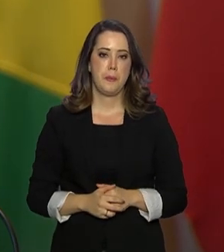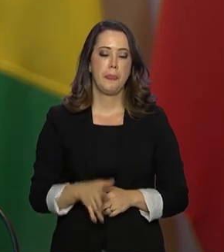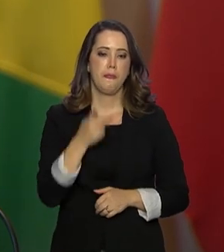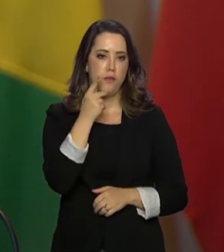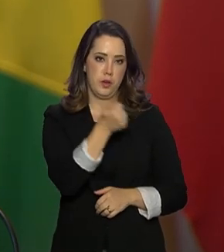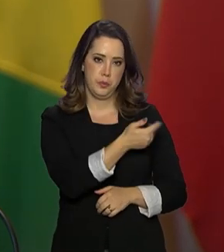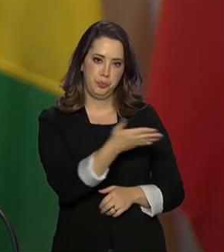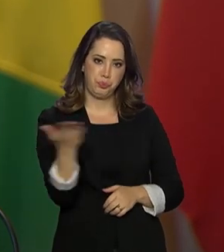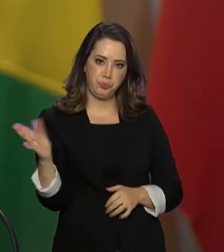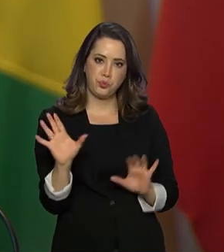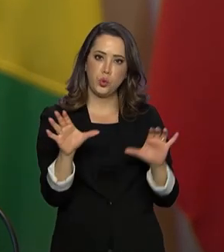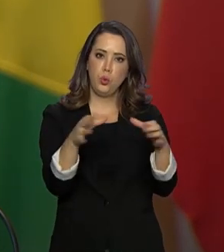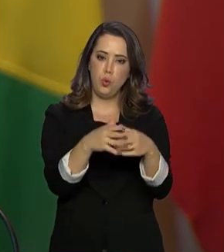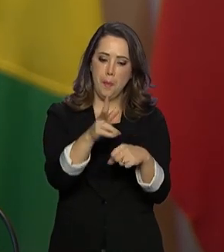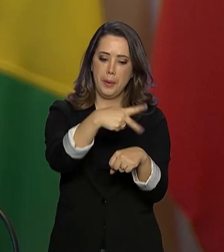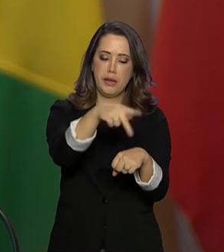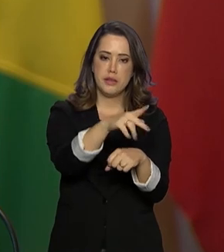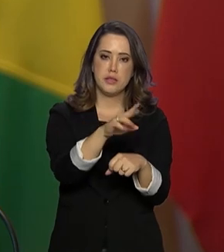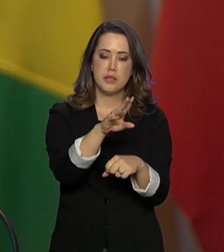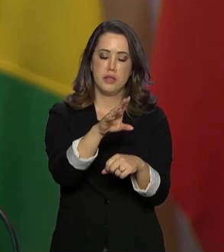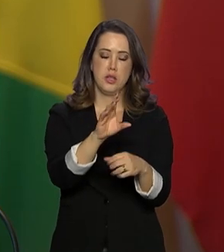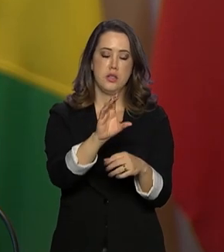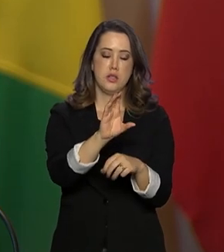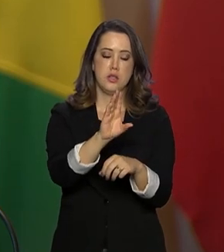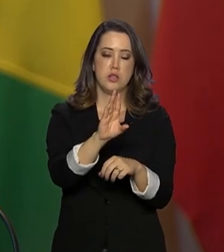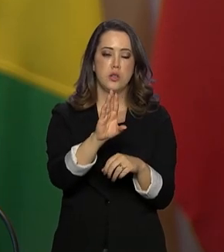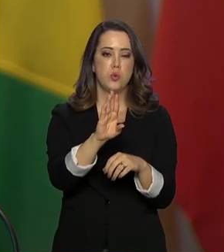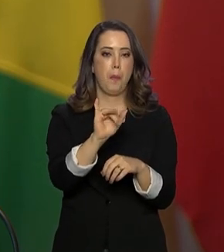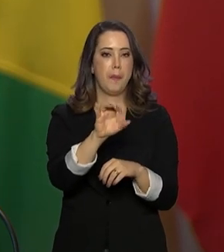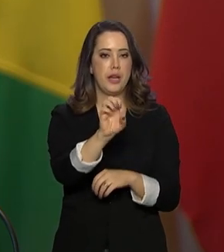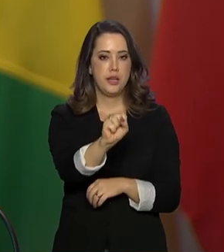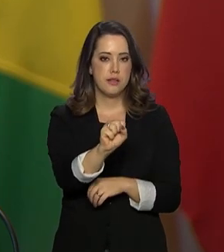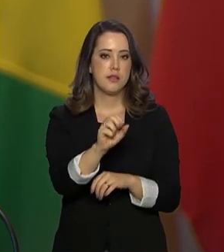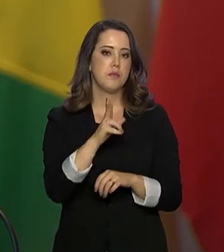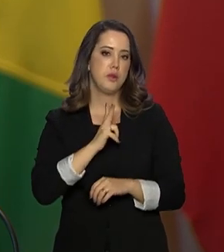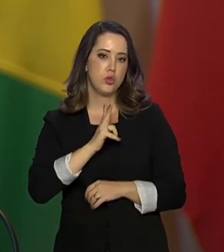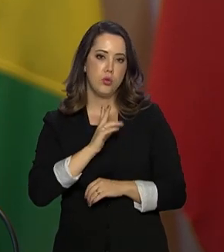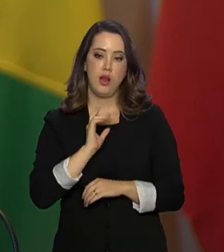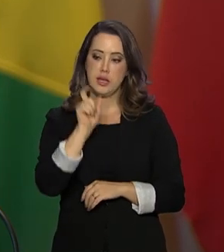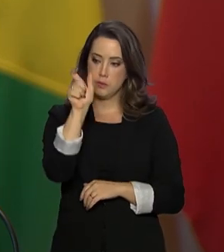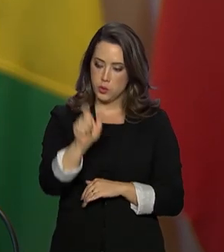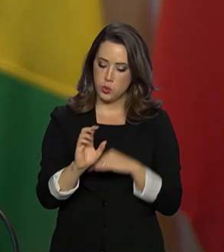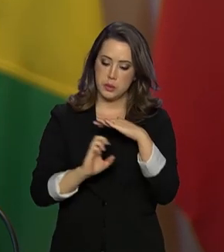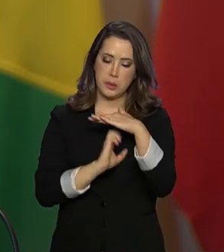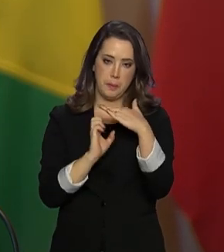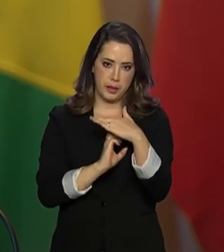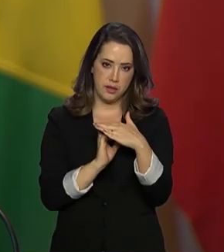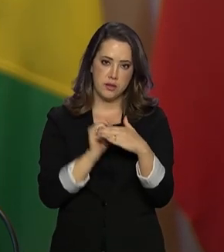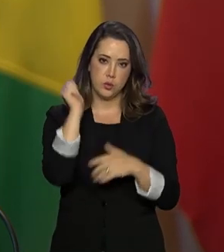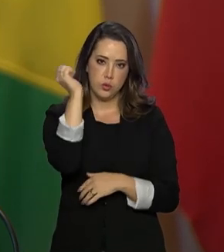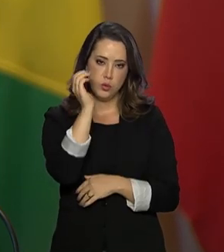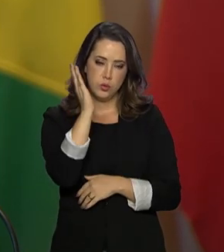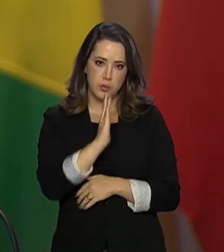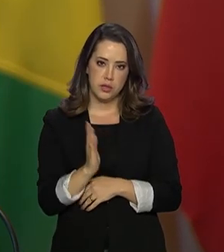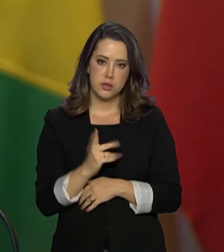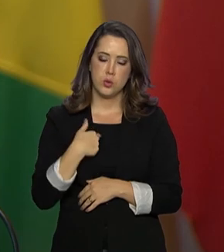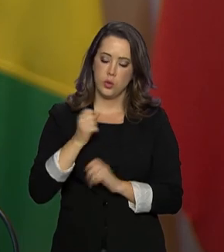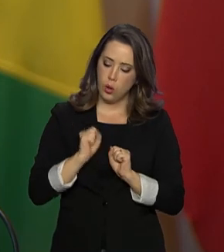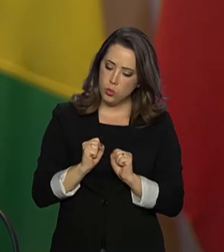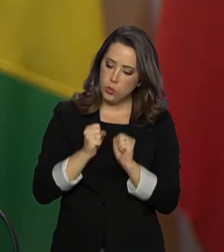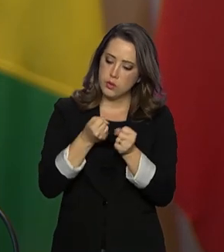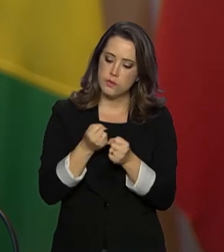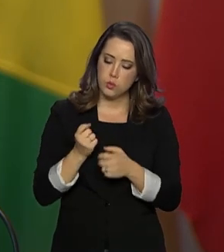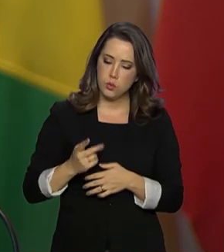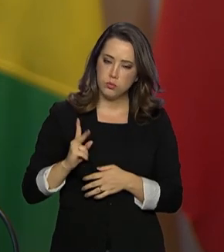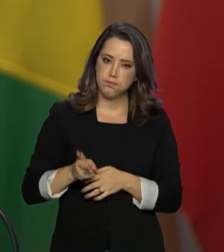integrantes do BRICS, em particular aos empresários brasileiros, que seguirei pessoalmente empenhado em